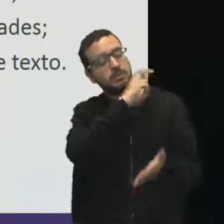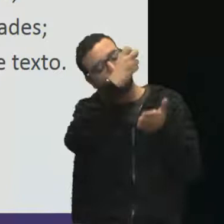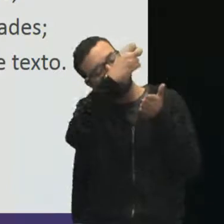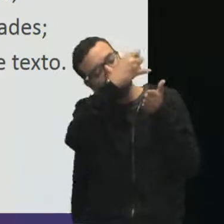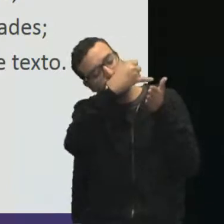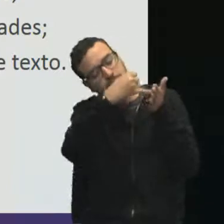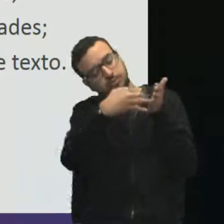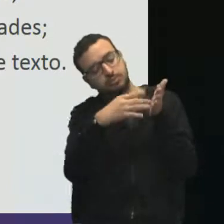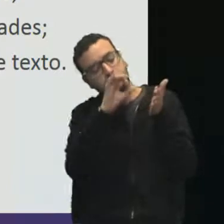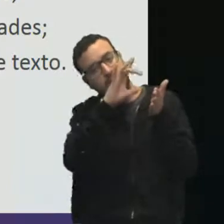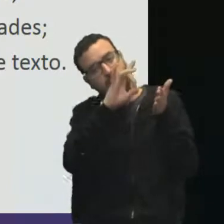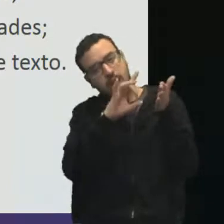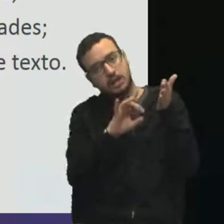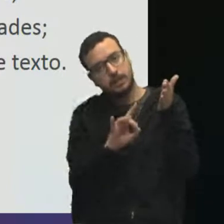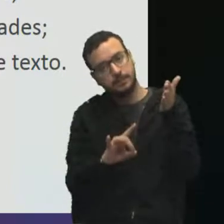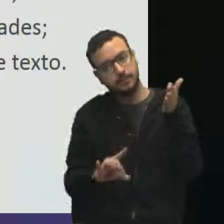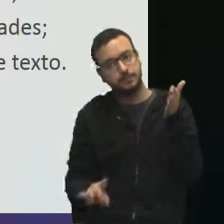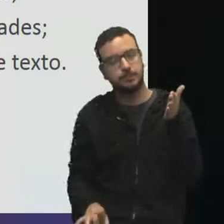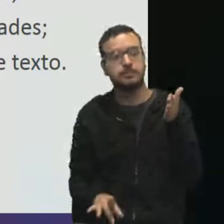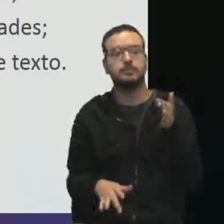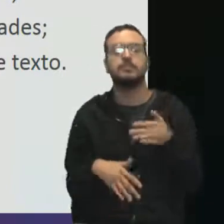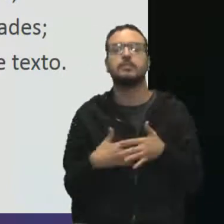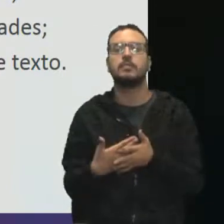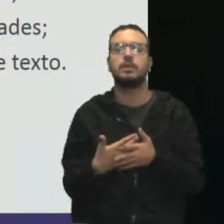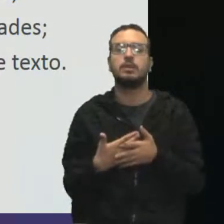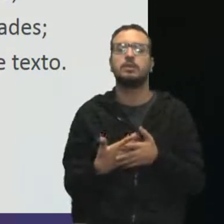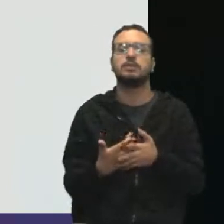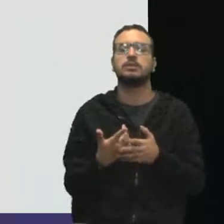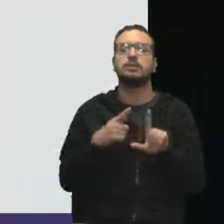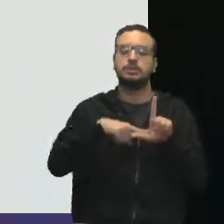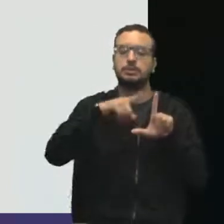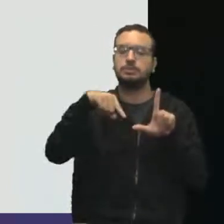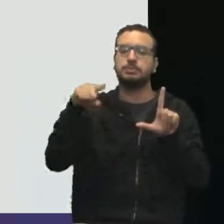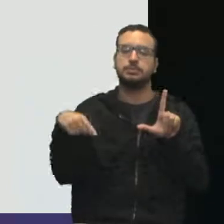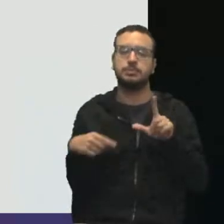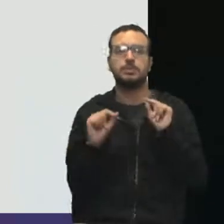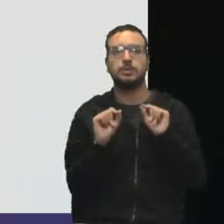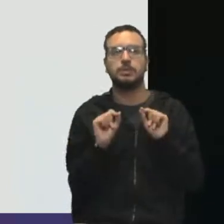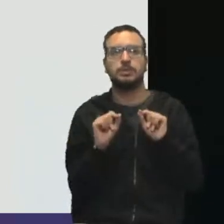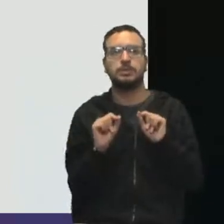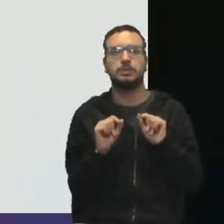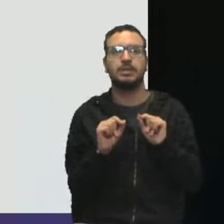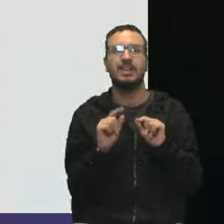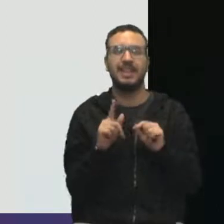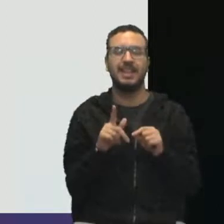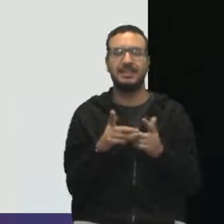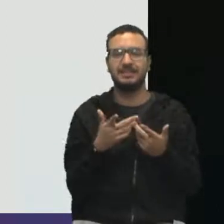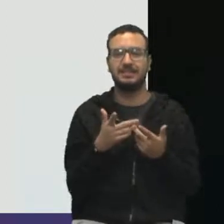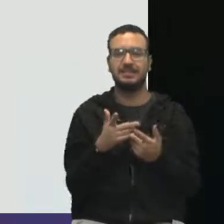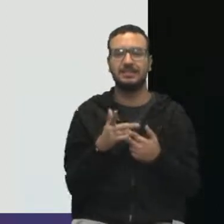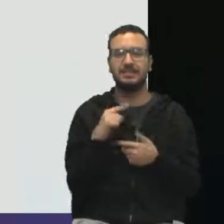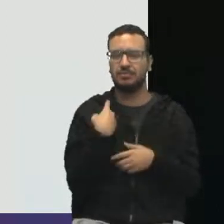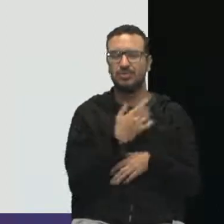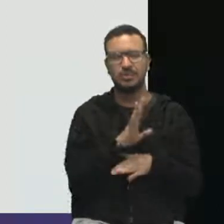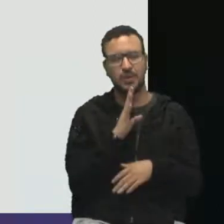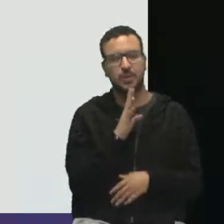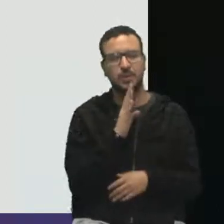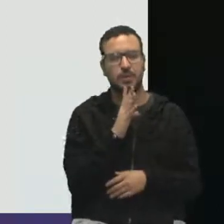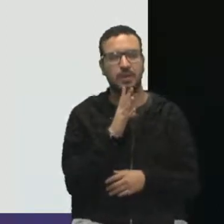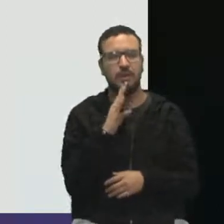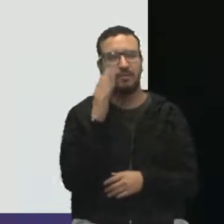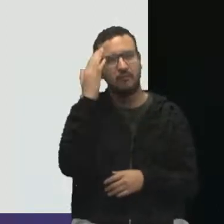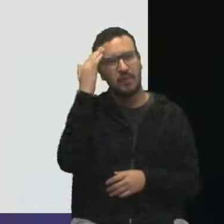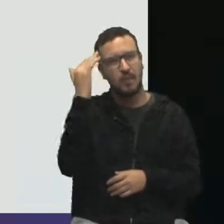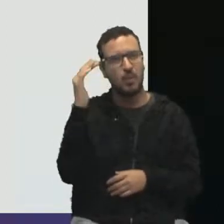de cada função. O que são esses gráficos organizacionais? Na verdade, é aquele famoso gráfico matricial